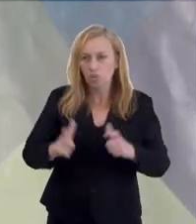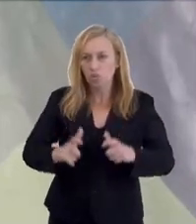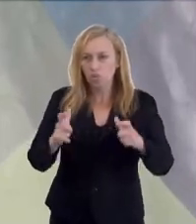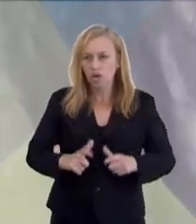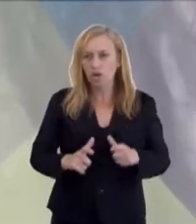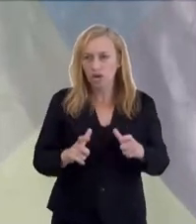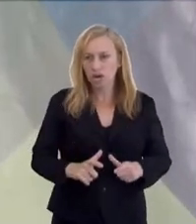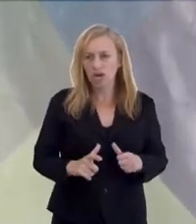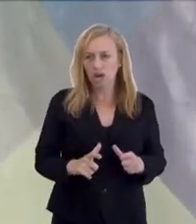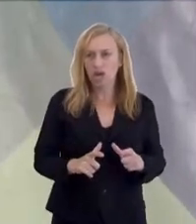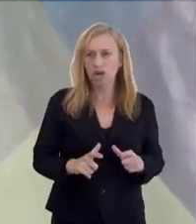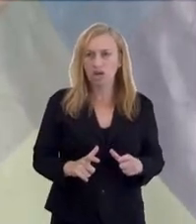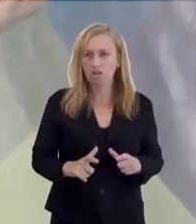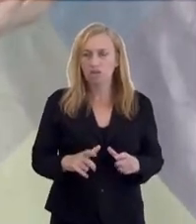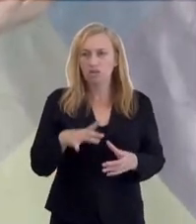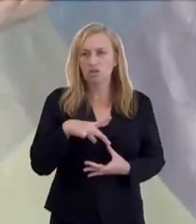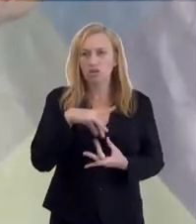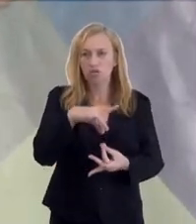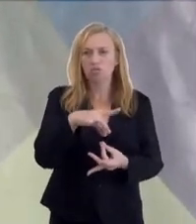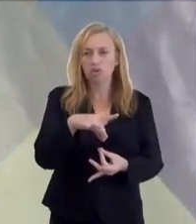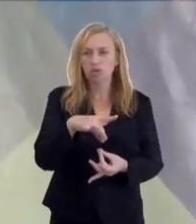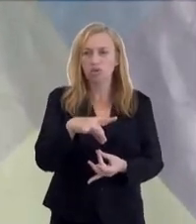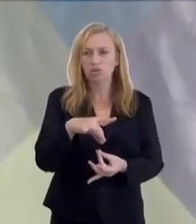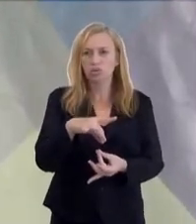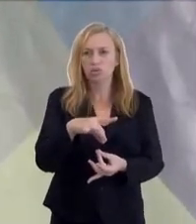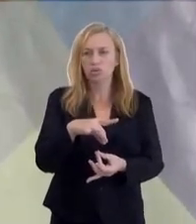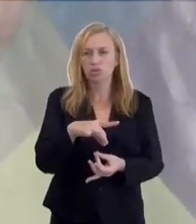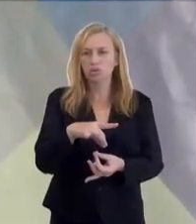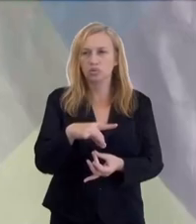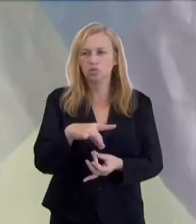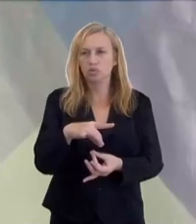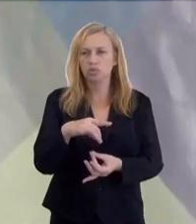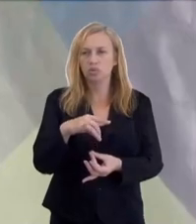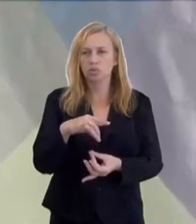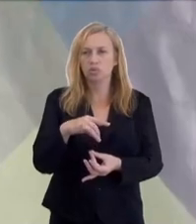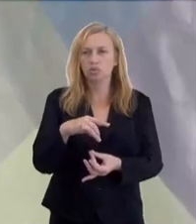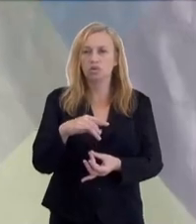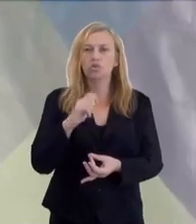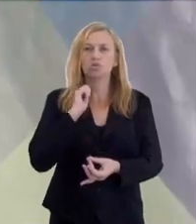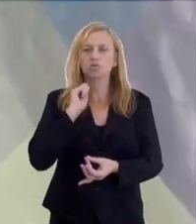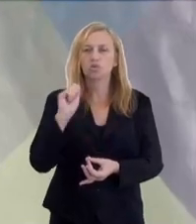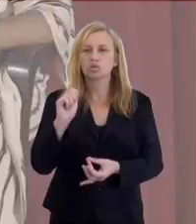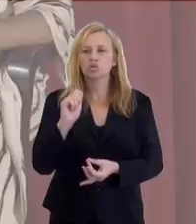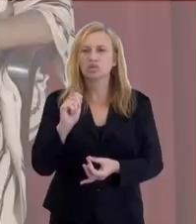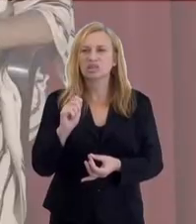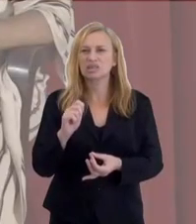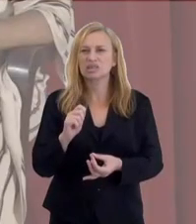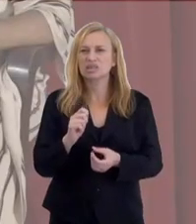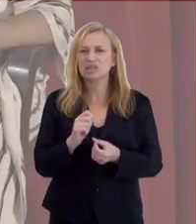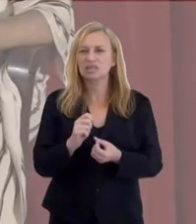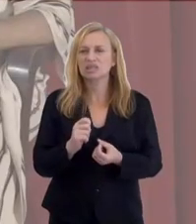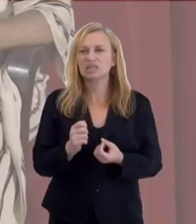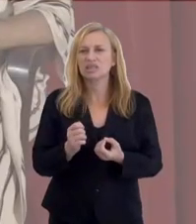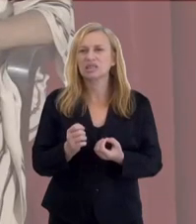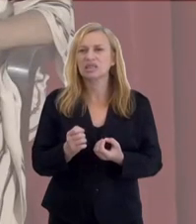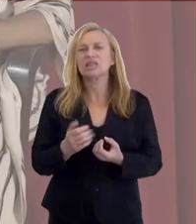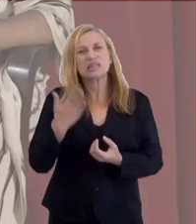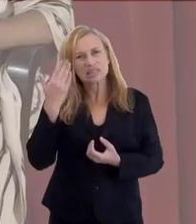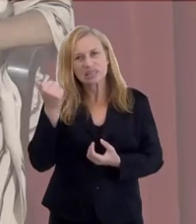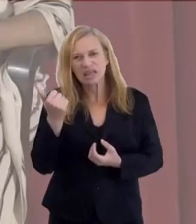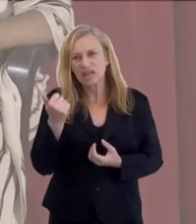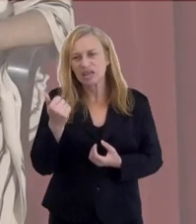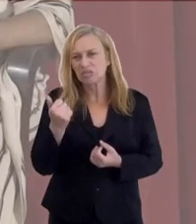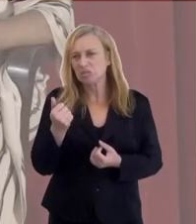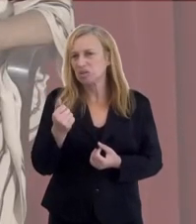zona co-essencial, onde ficam os espíritos torturados, auto-torturados, os espíritos que têm remorsos, os